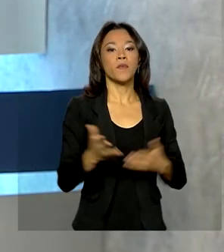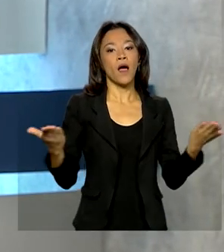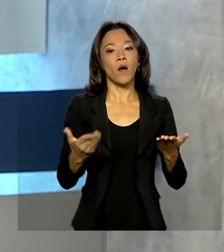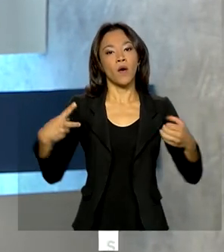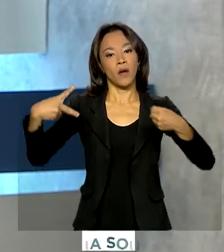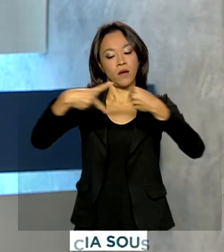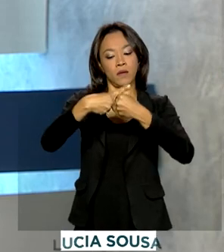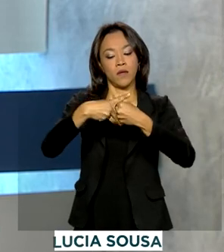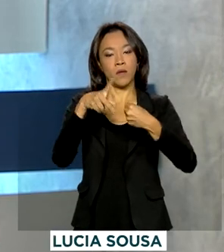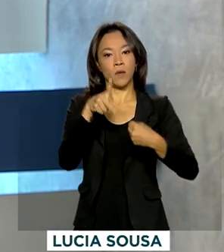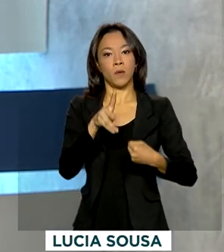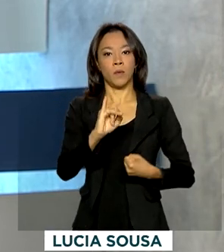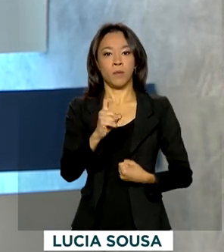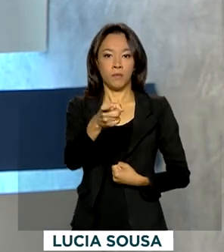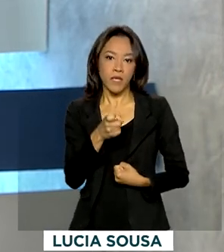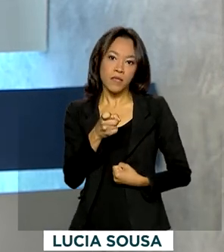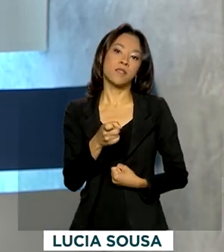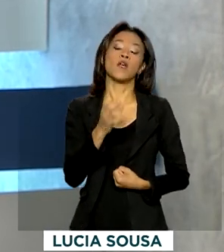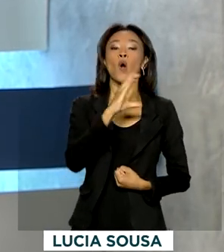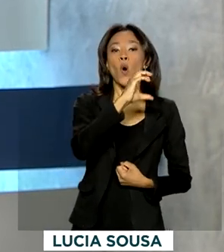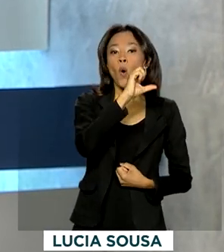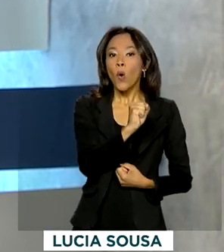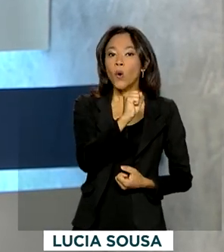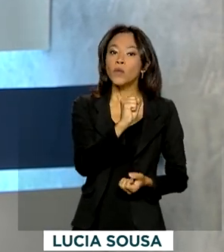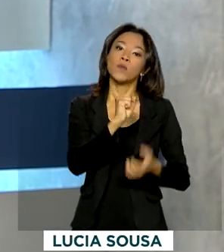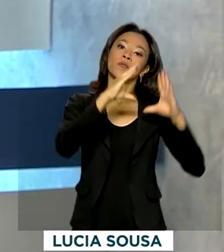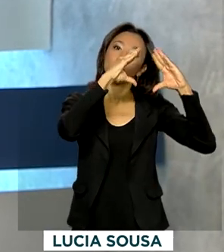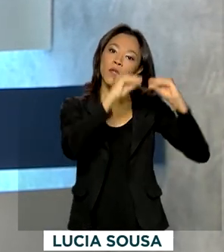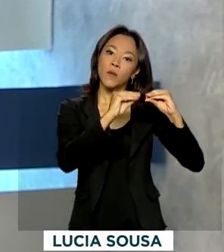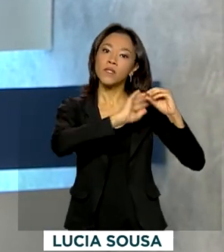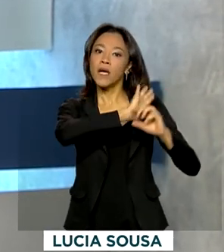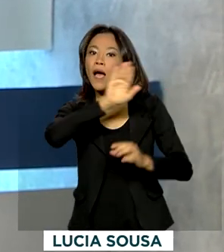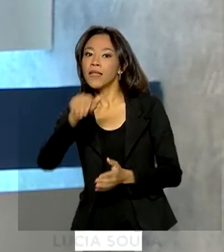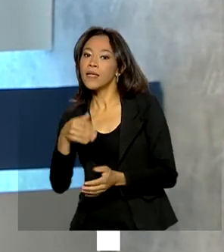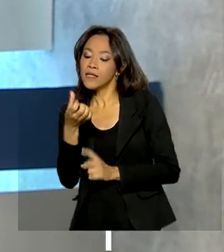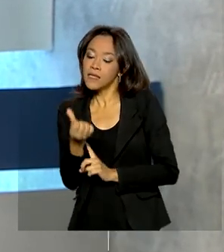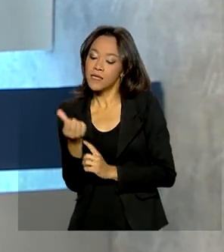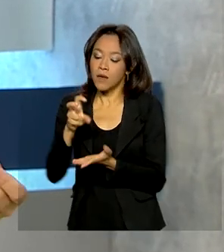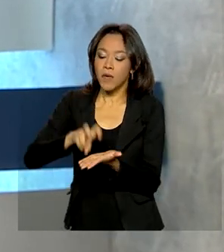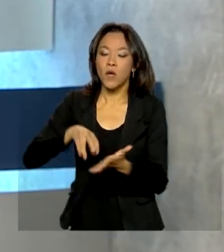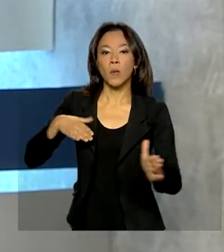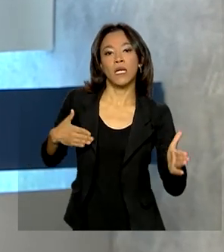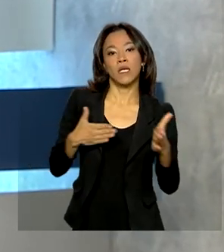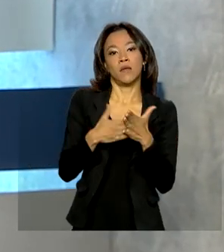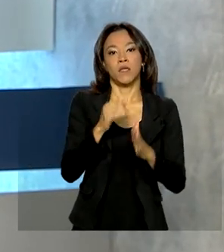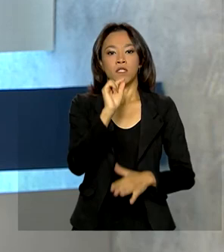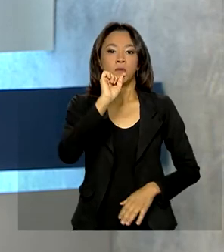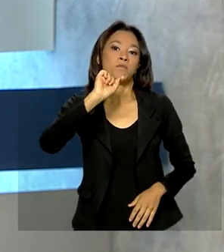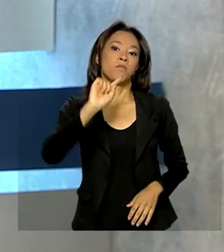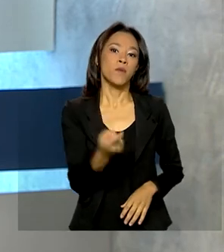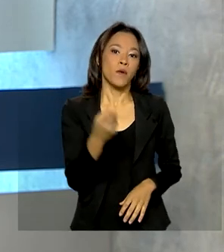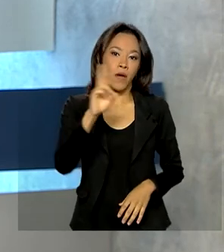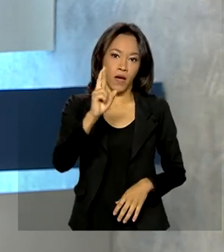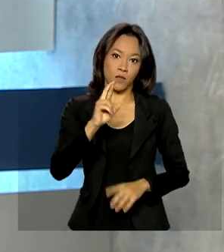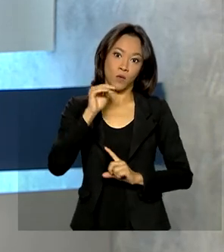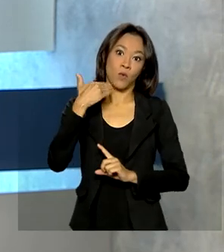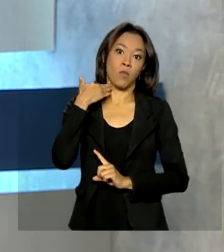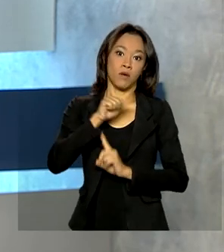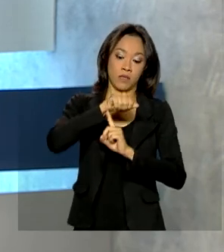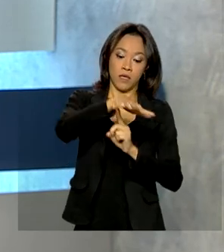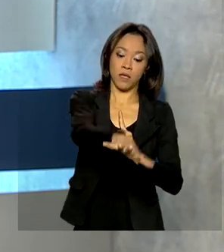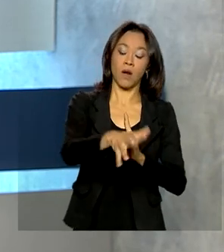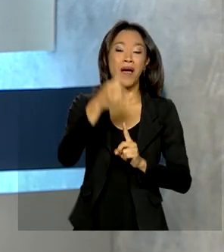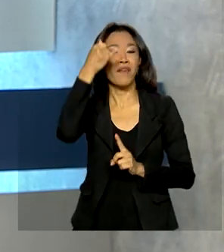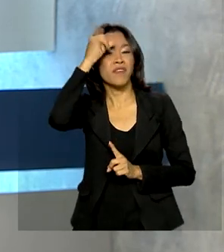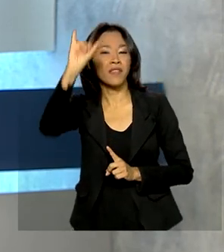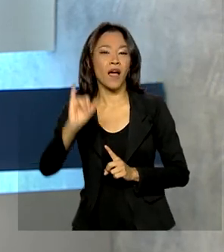pessoas físicas, entre 8 da noite e 6 da manhã, terá limite de mil reais. A medida do Banco Central é para evitar fraudes,